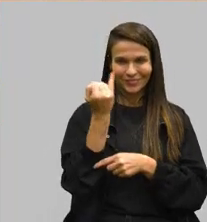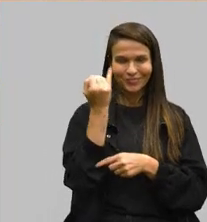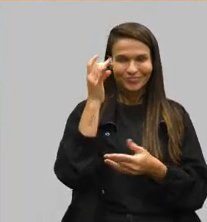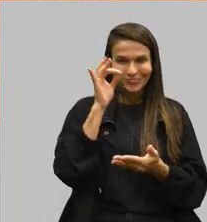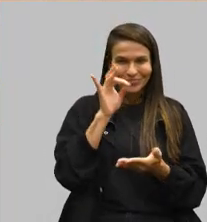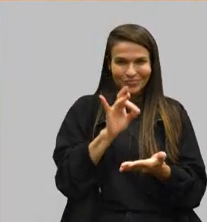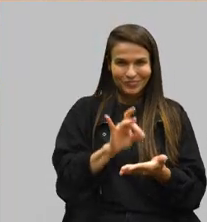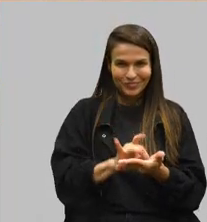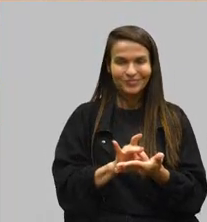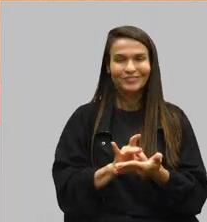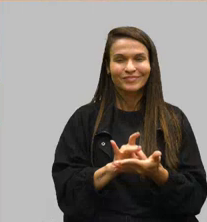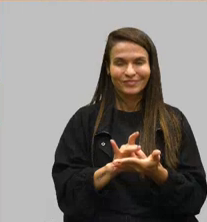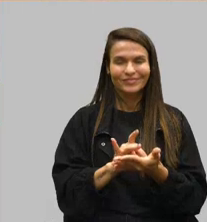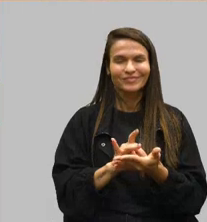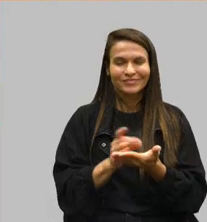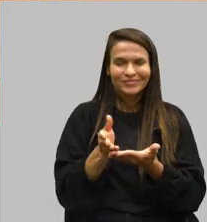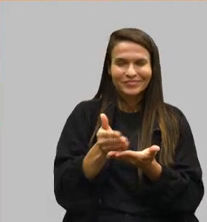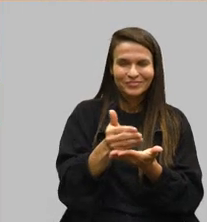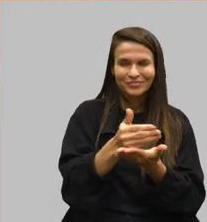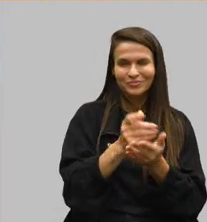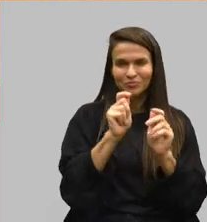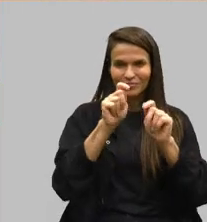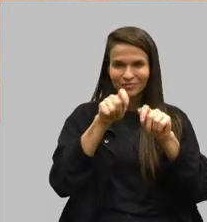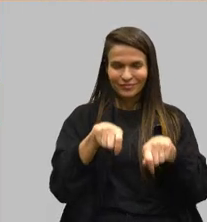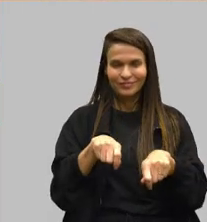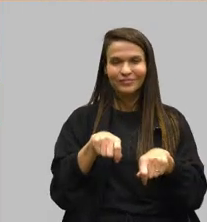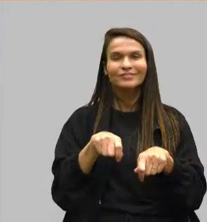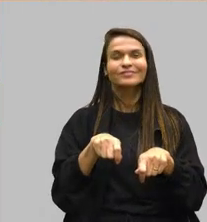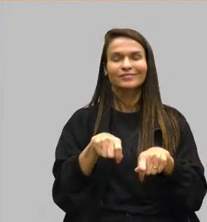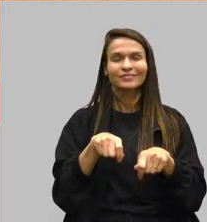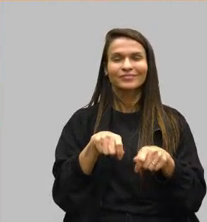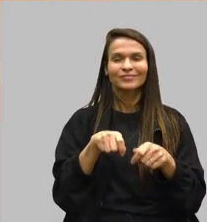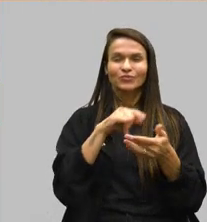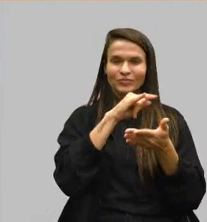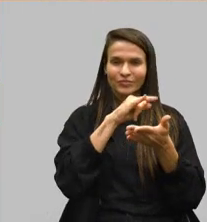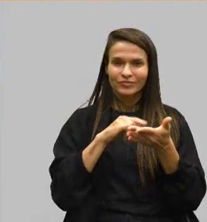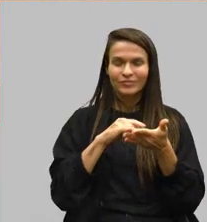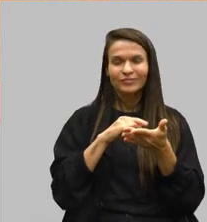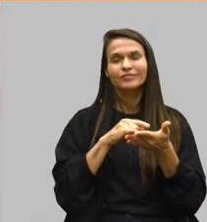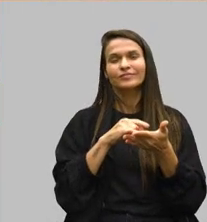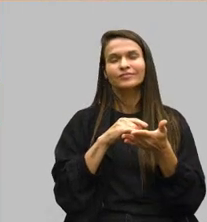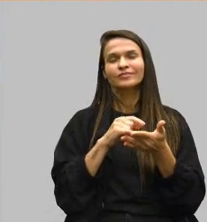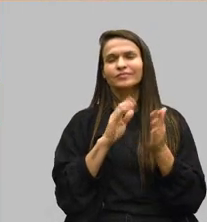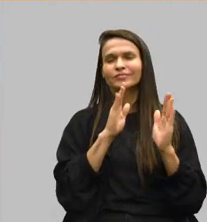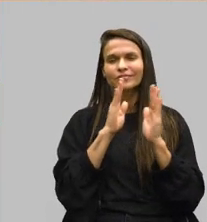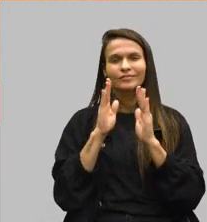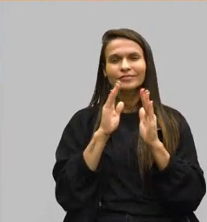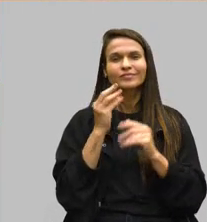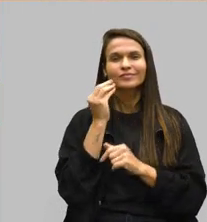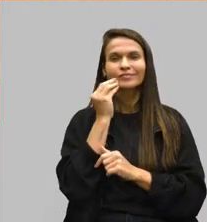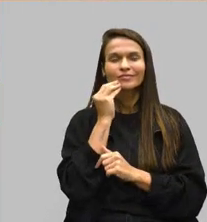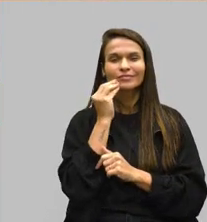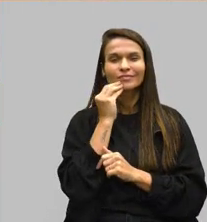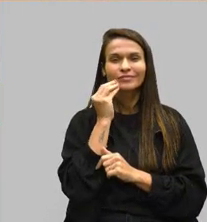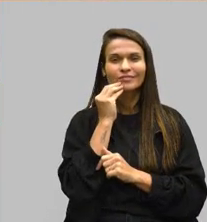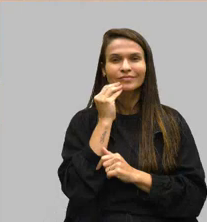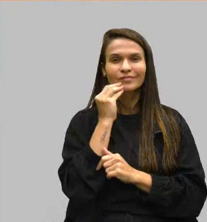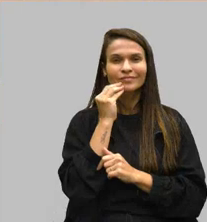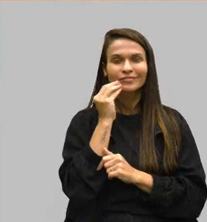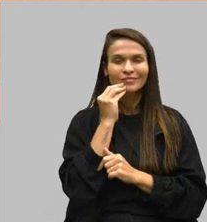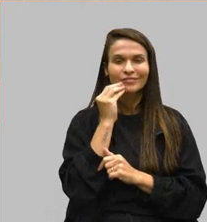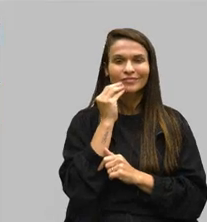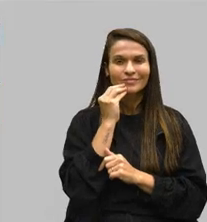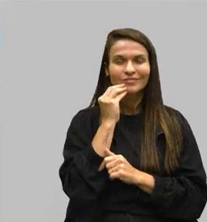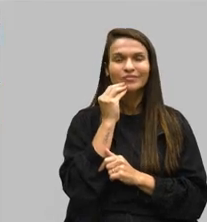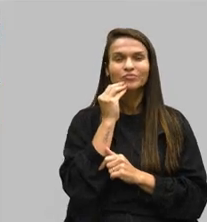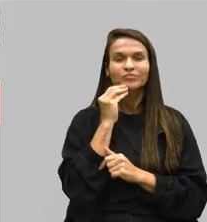da capilarização e da possibilidade de emissão da CIPTEIA. Em algum momento, gente tentou, inclusive, fornecer esse serviço pela frente